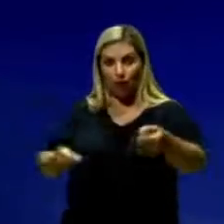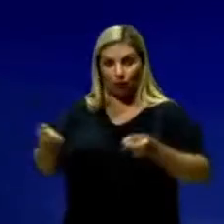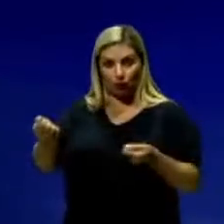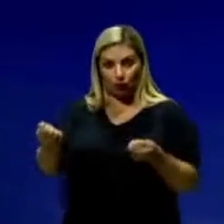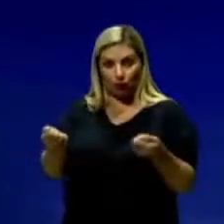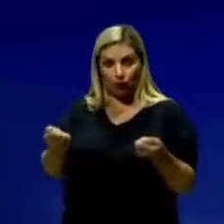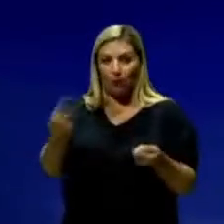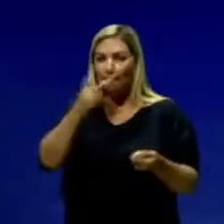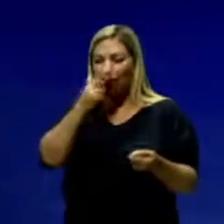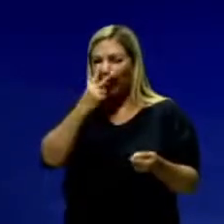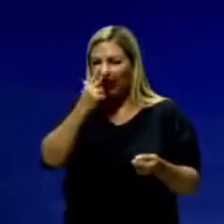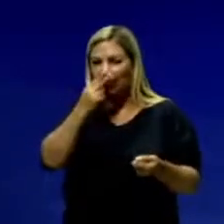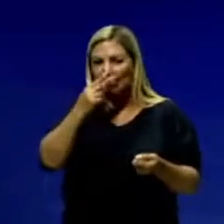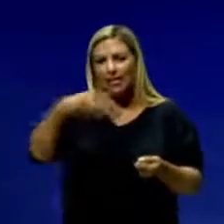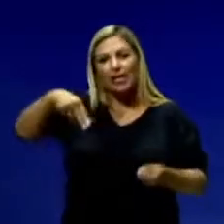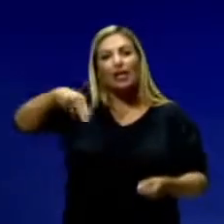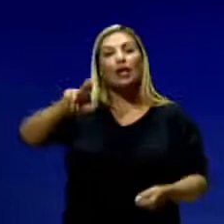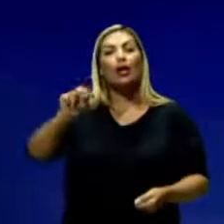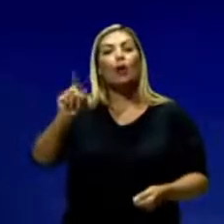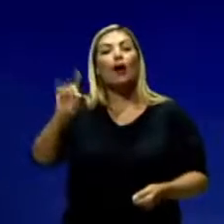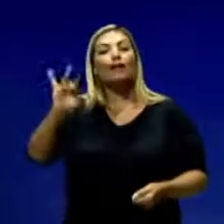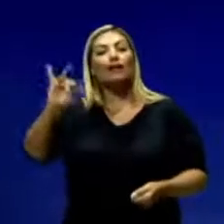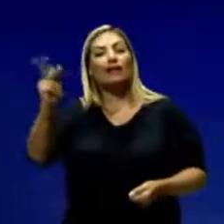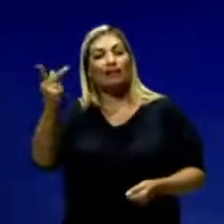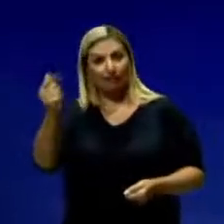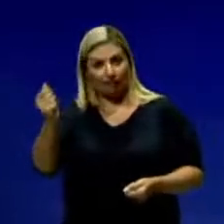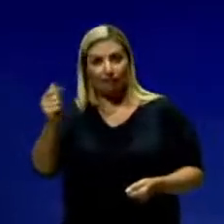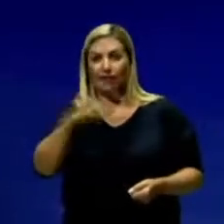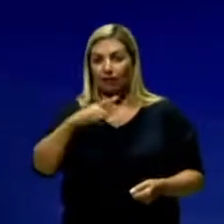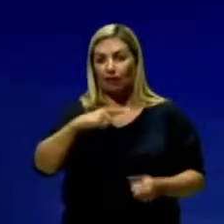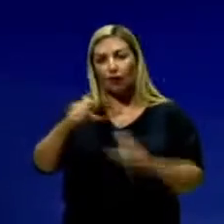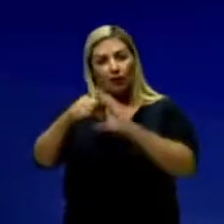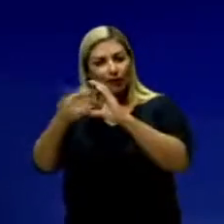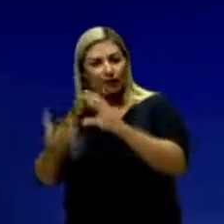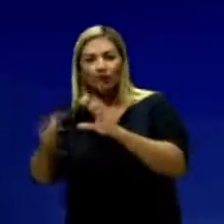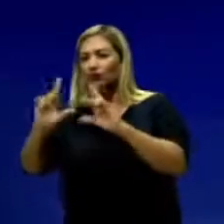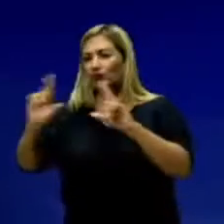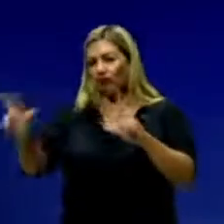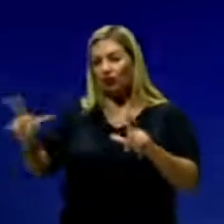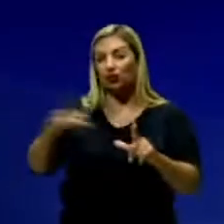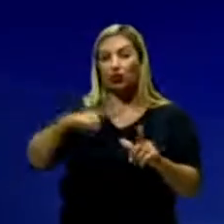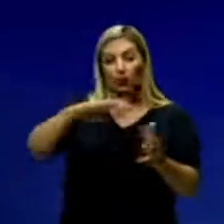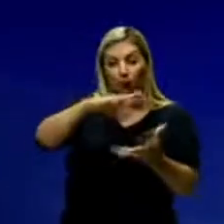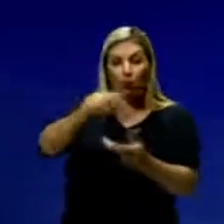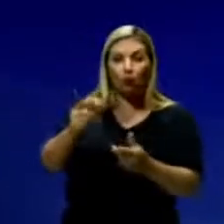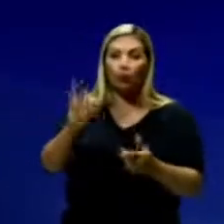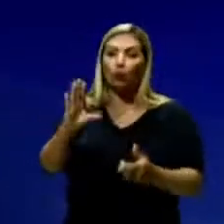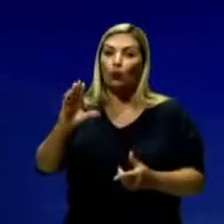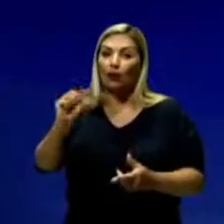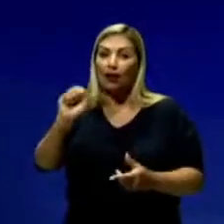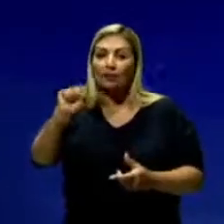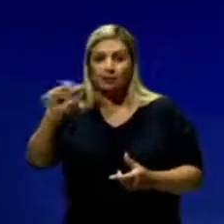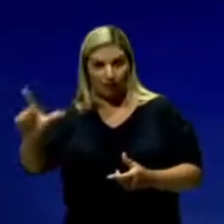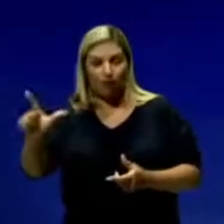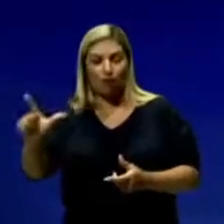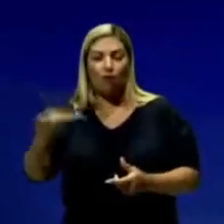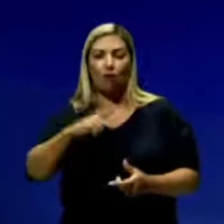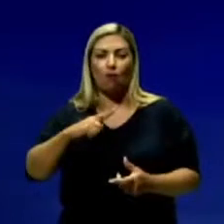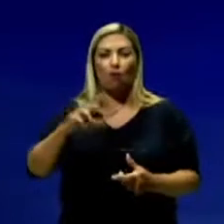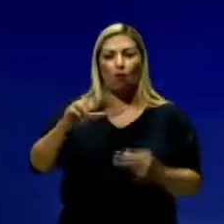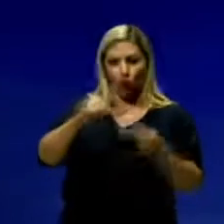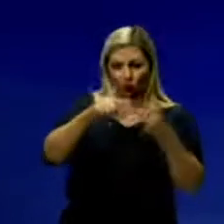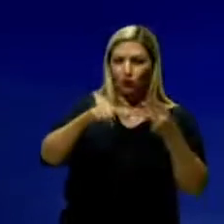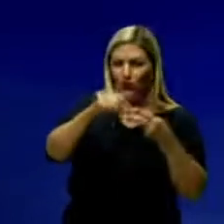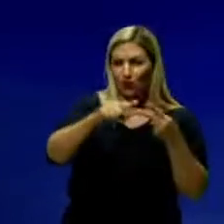parecido com a quadrilha. Essa é uma característica da dança de casal no mundo. E o forró veio, o forró e o